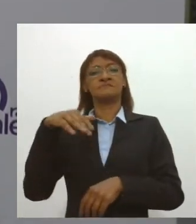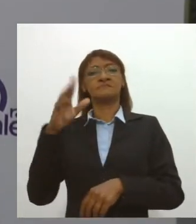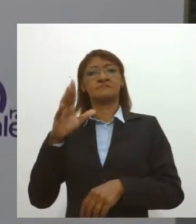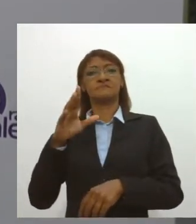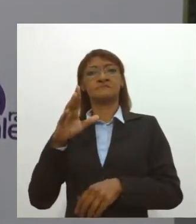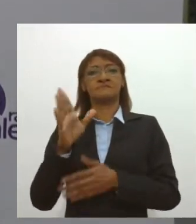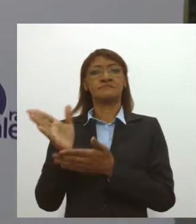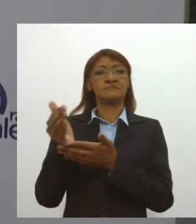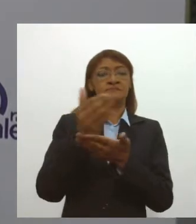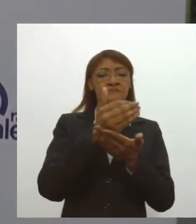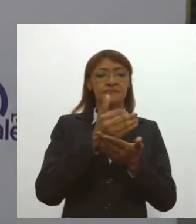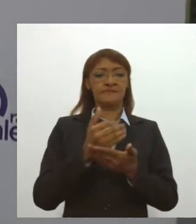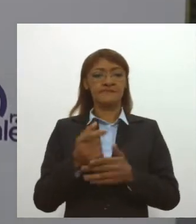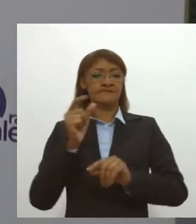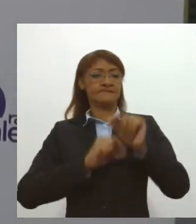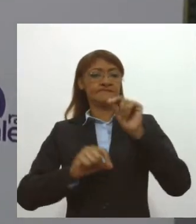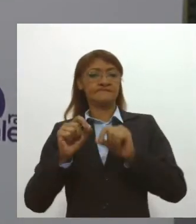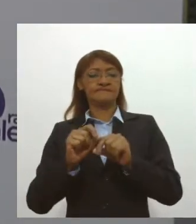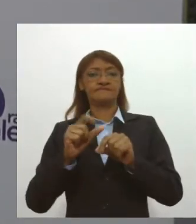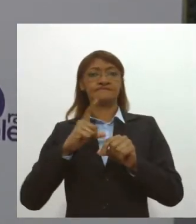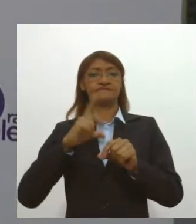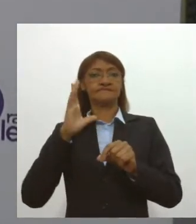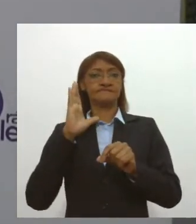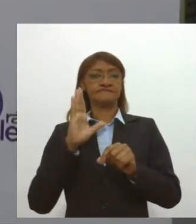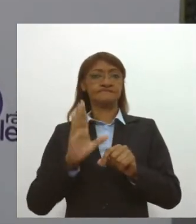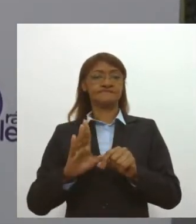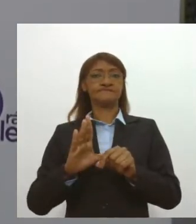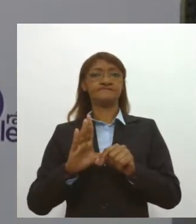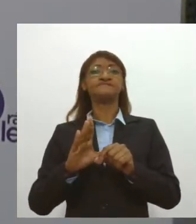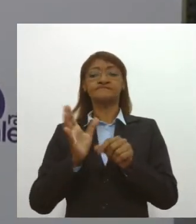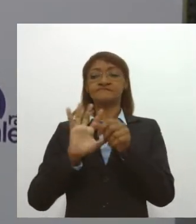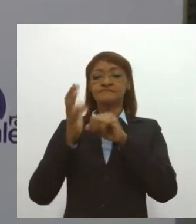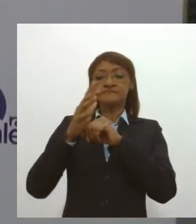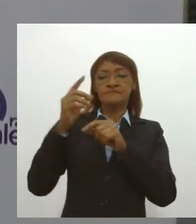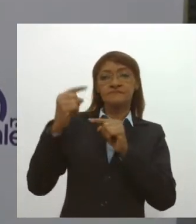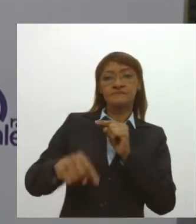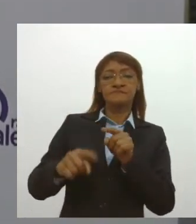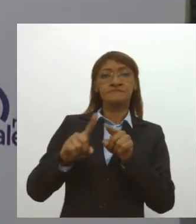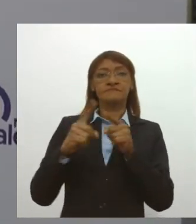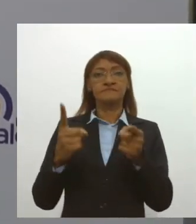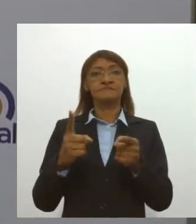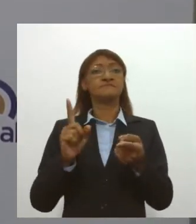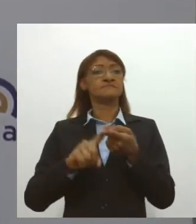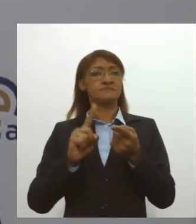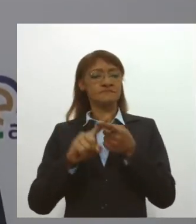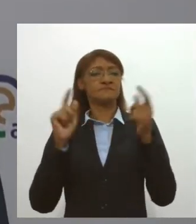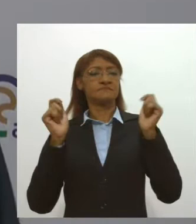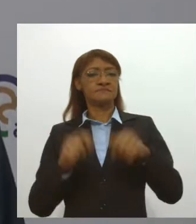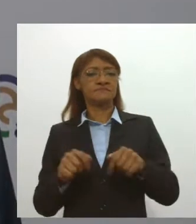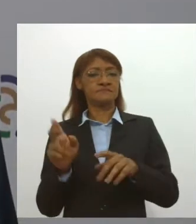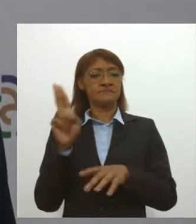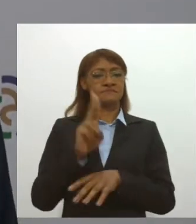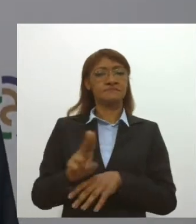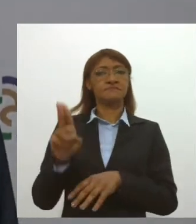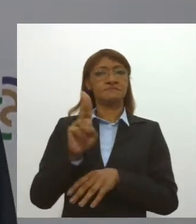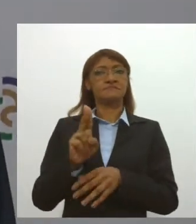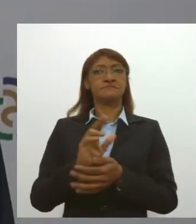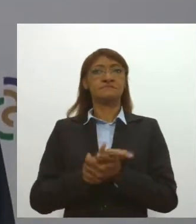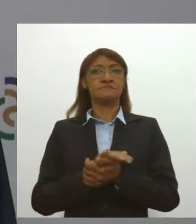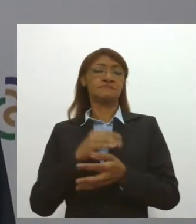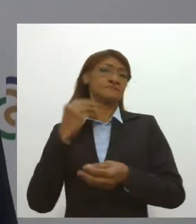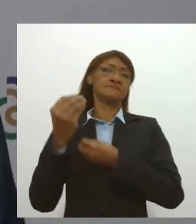receita, além daqueles espaços extraordinários para o combate ao Covid, esse dinheiro também pode ser utilizado agora para auxiliar